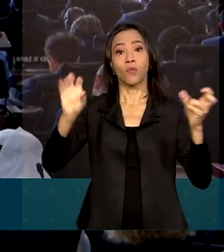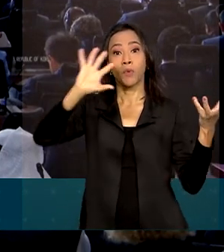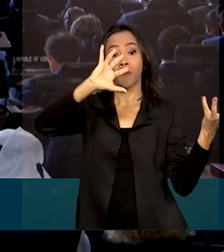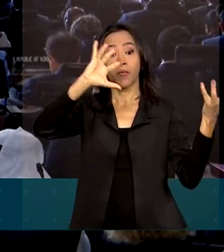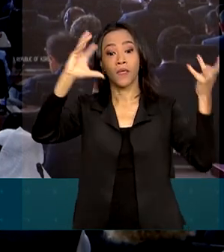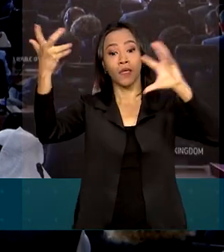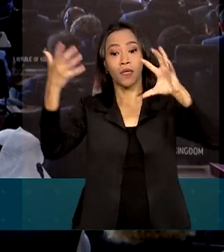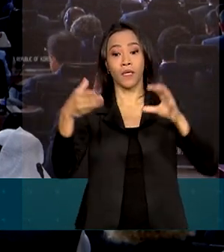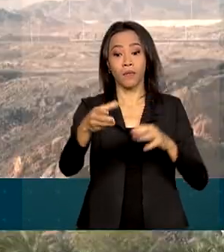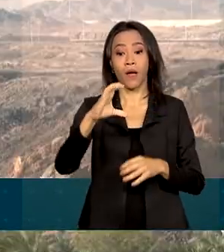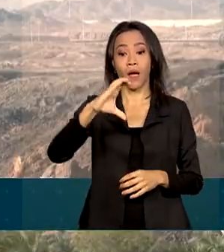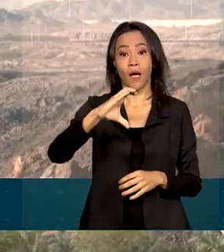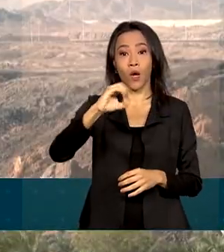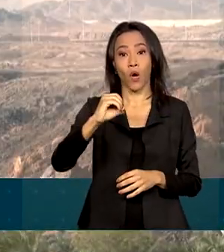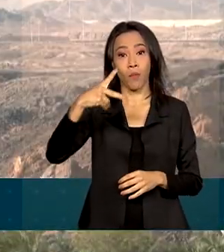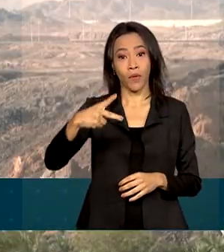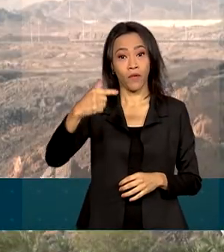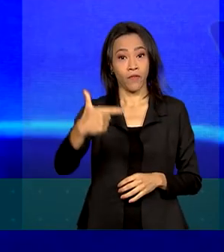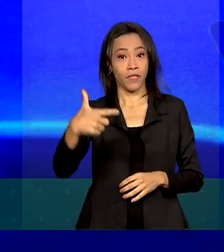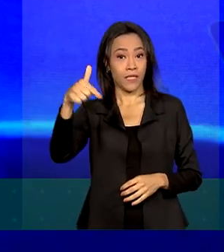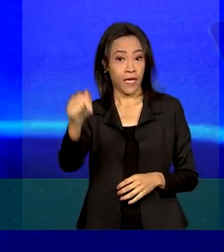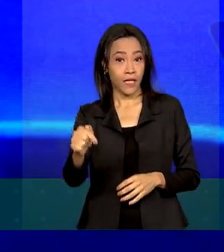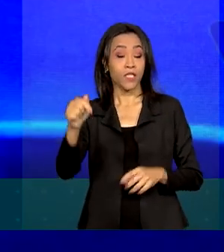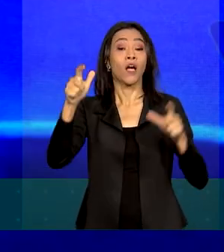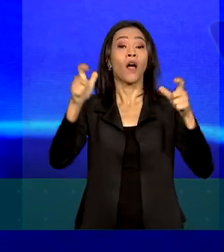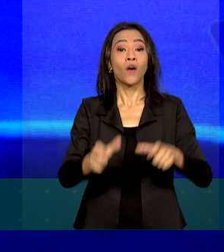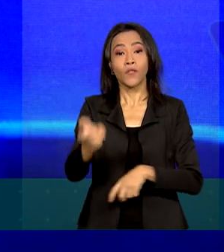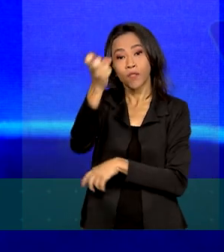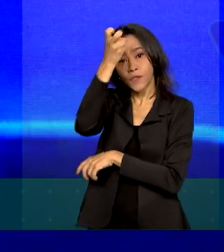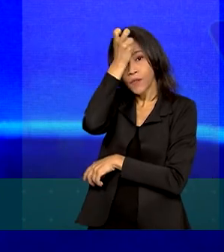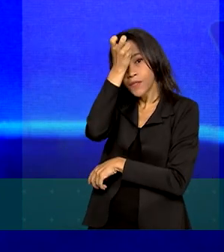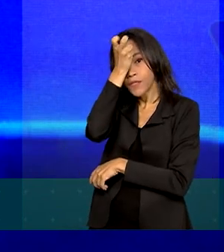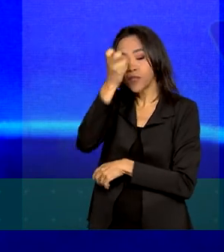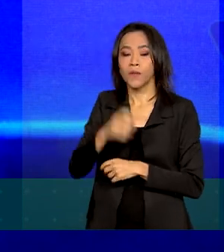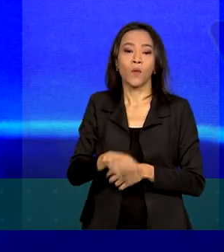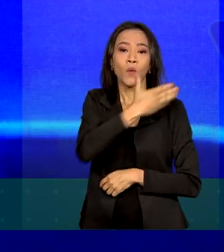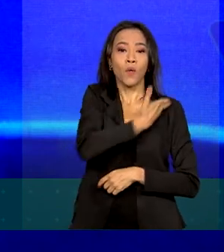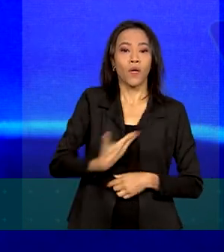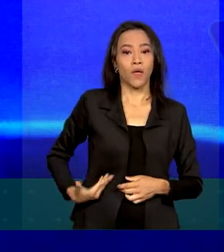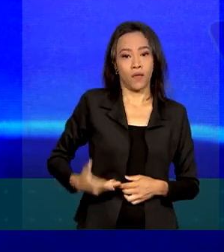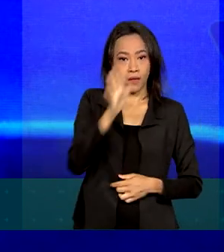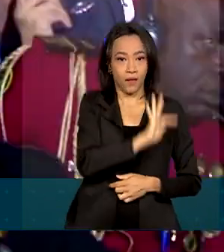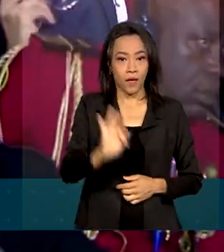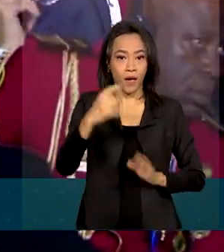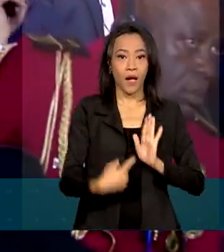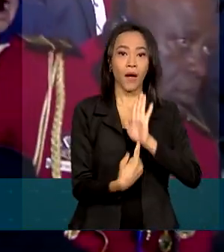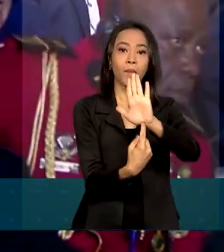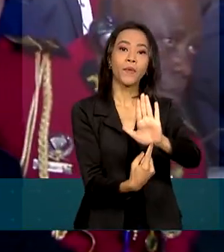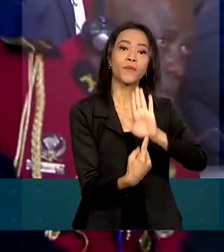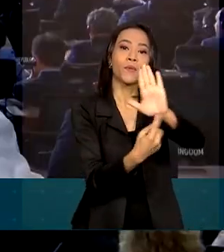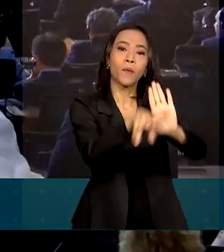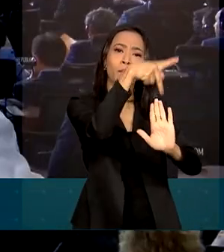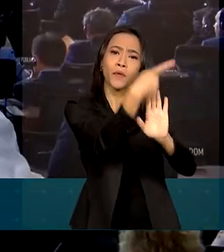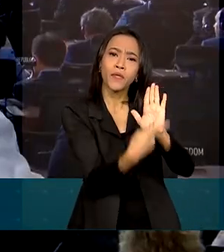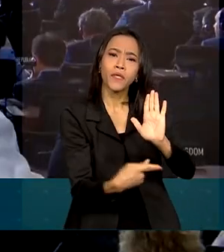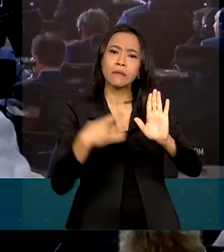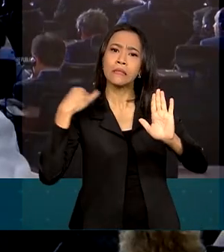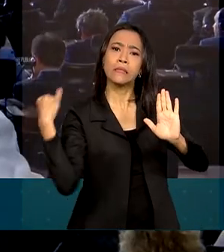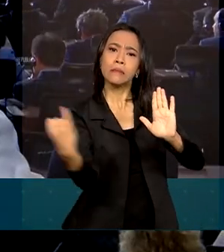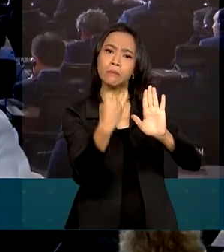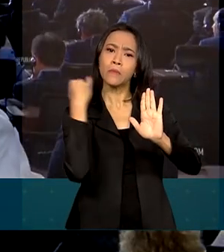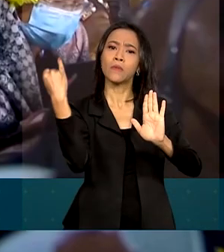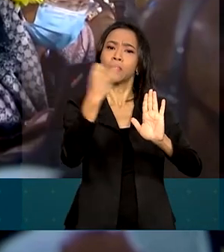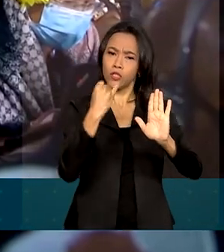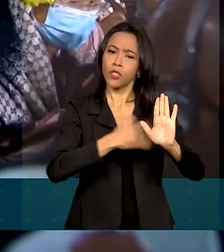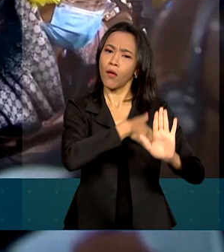Unidas, a COP27, no Egito. O governo federal apresentou projetos importantes que estão sendo desenvolvidos